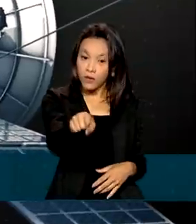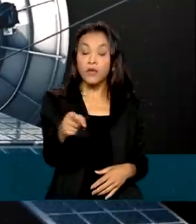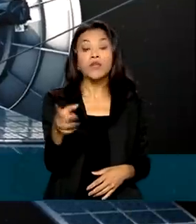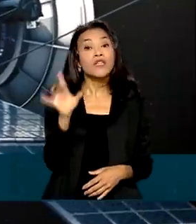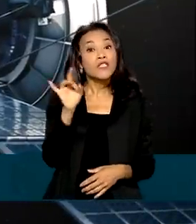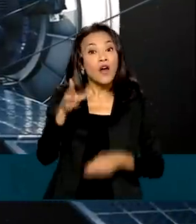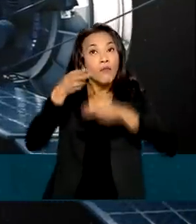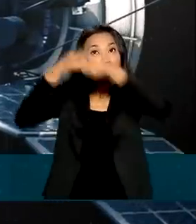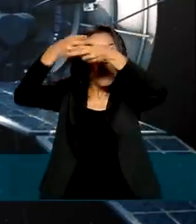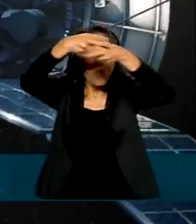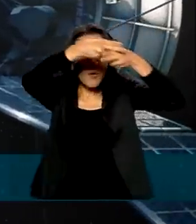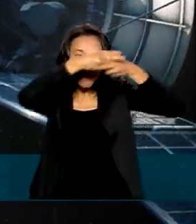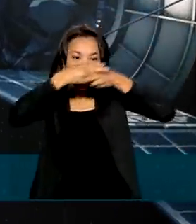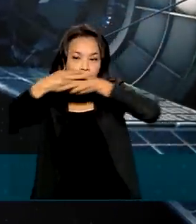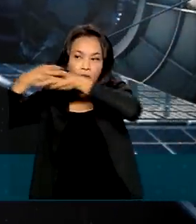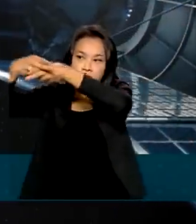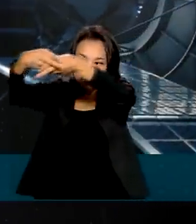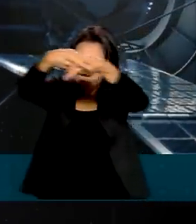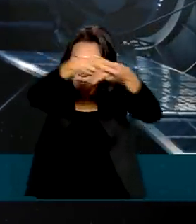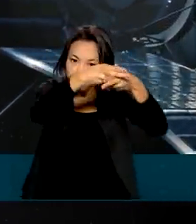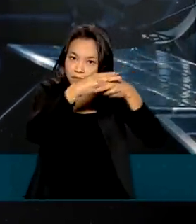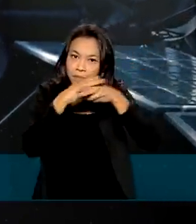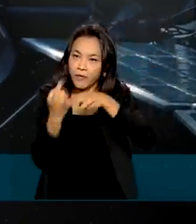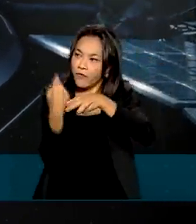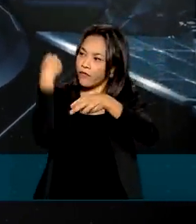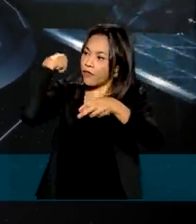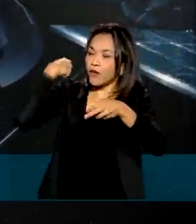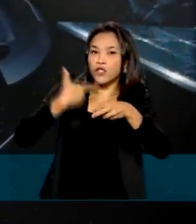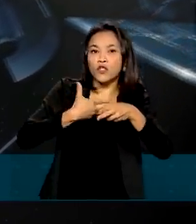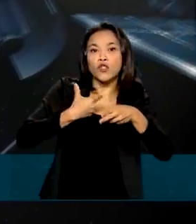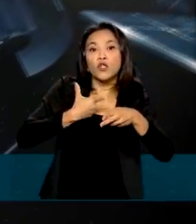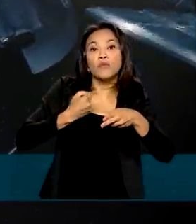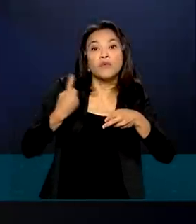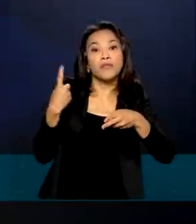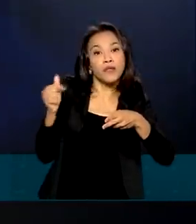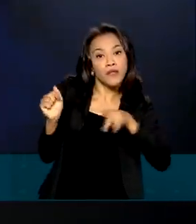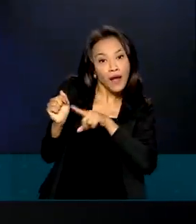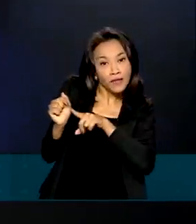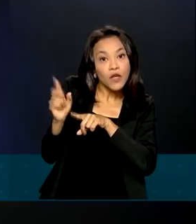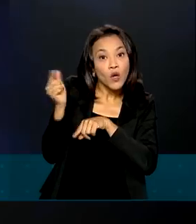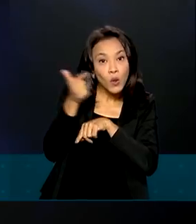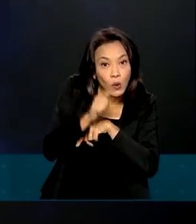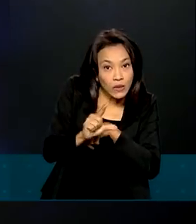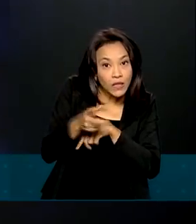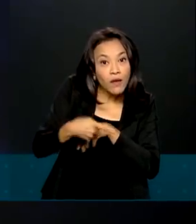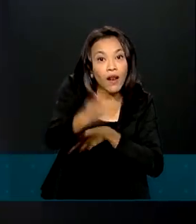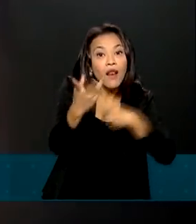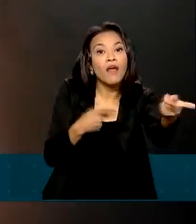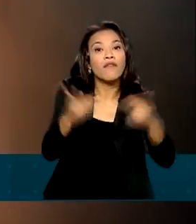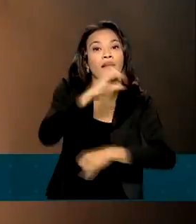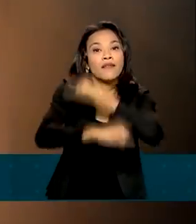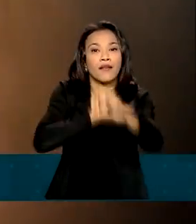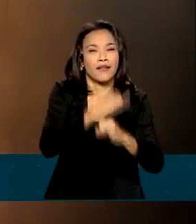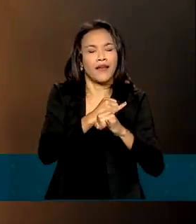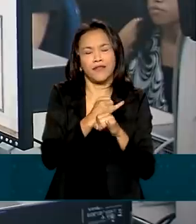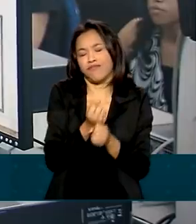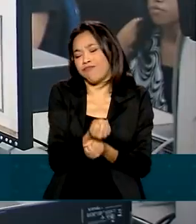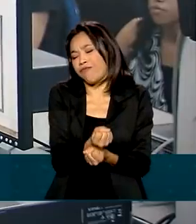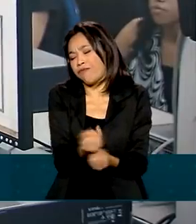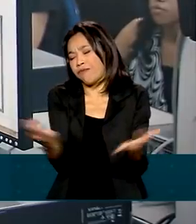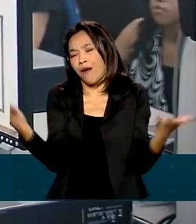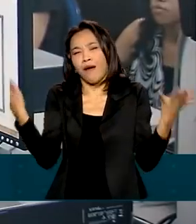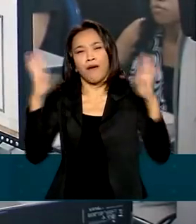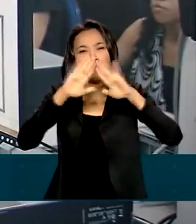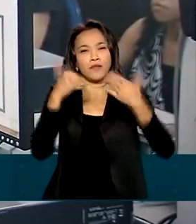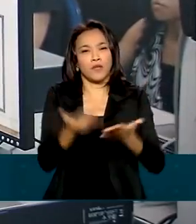só com o satélite geoestacionário lançado em 2017, conseguiu levar a internet a milhares de escolas